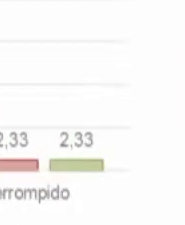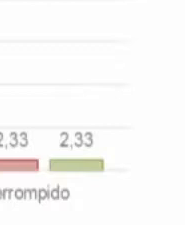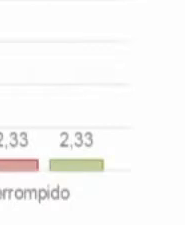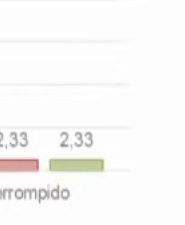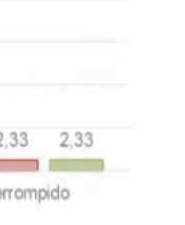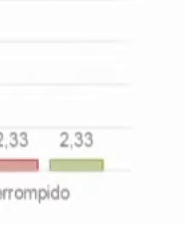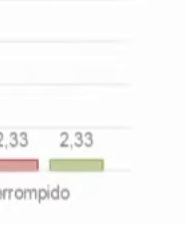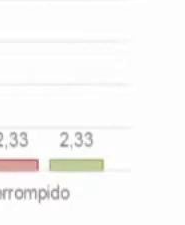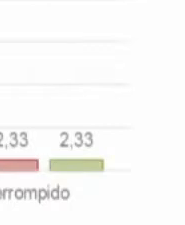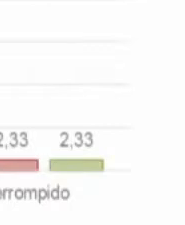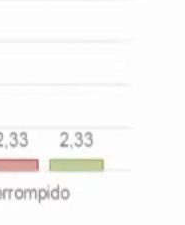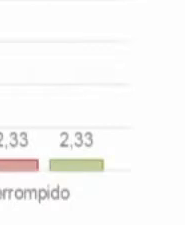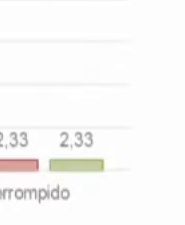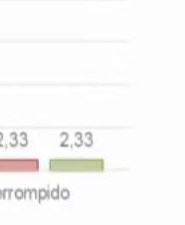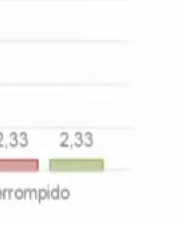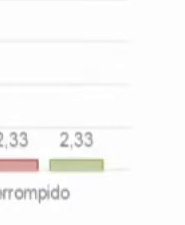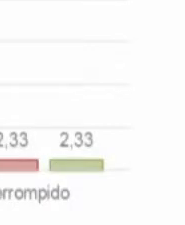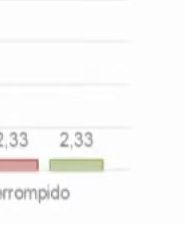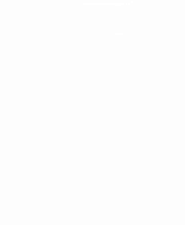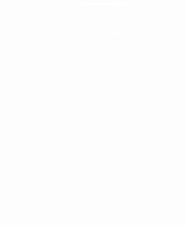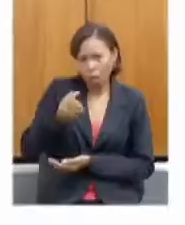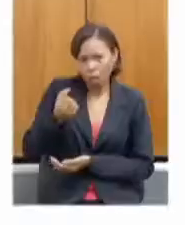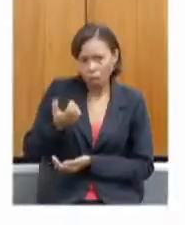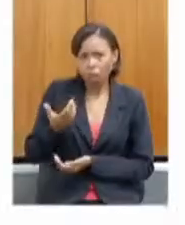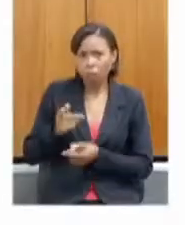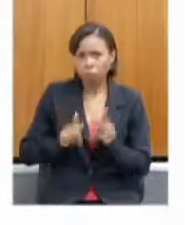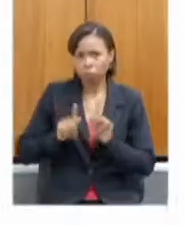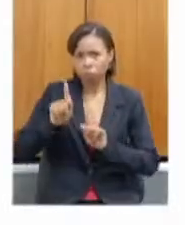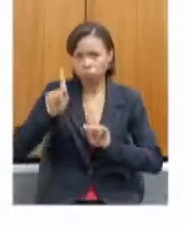% dos nossos laticínios parados. Pode passar?